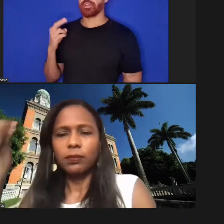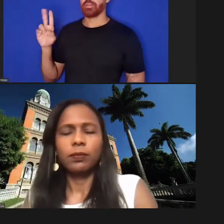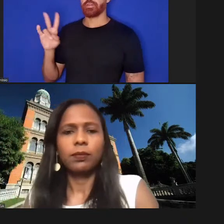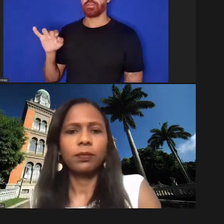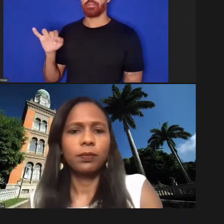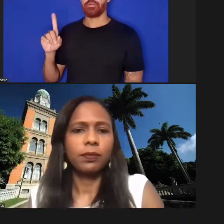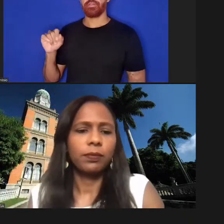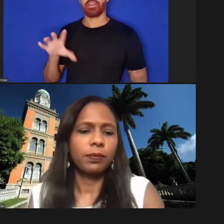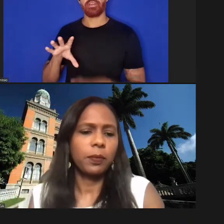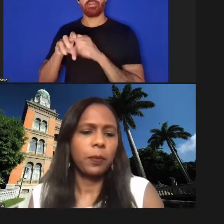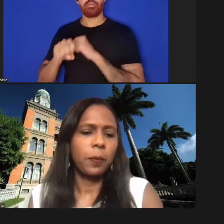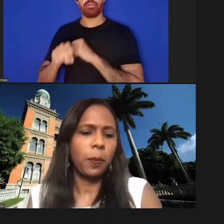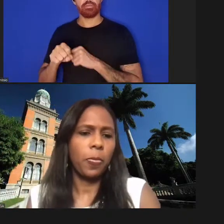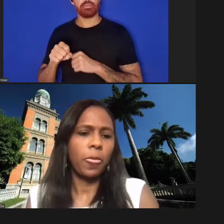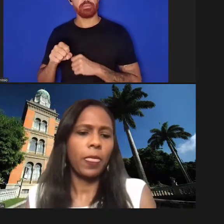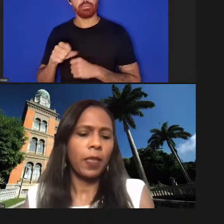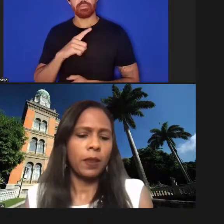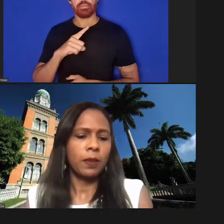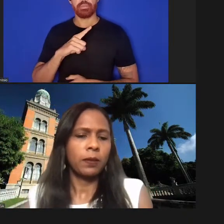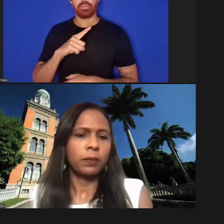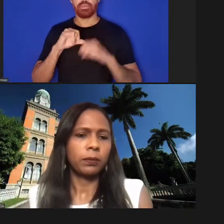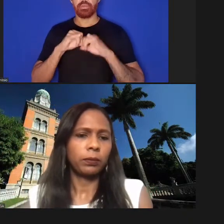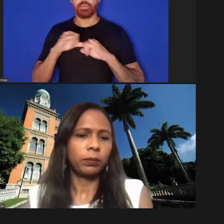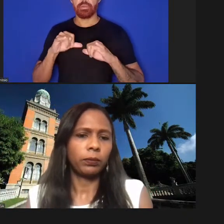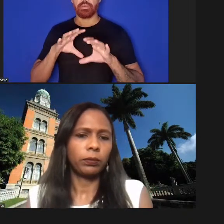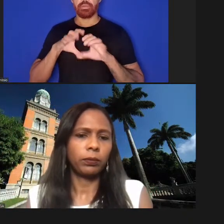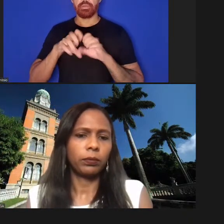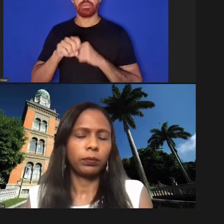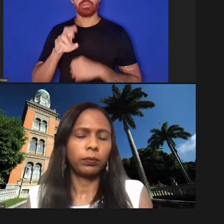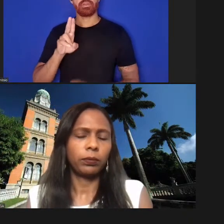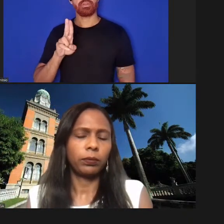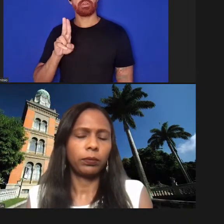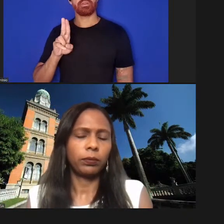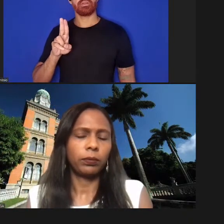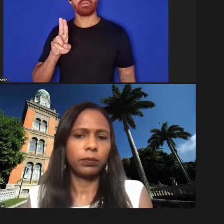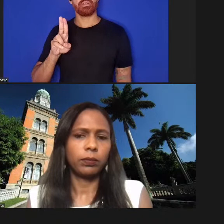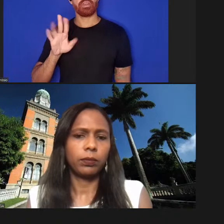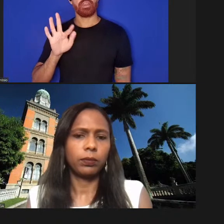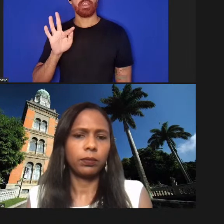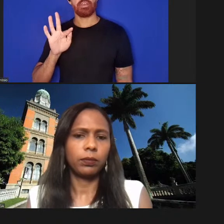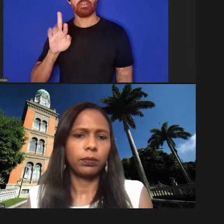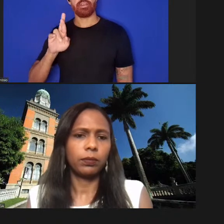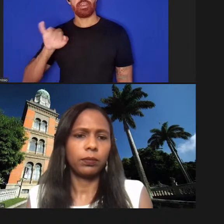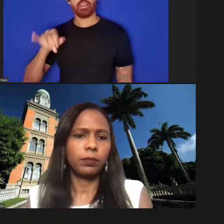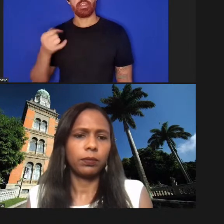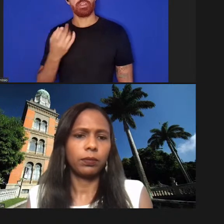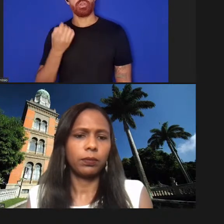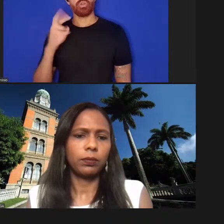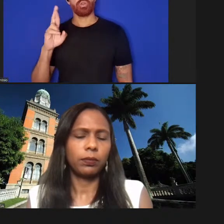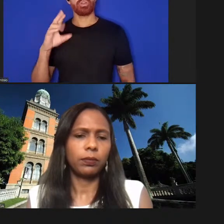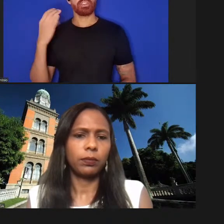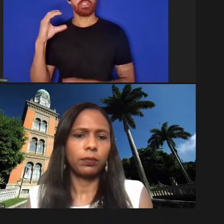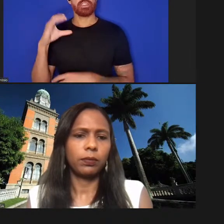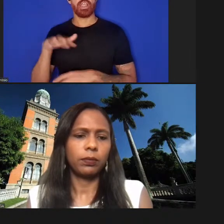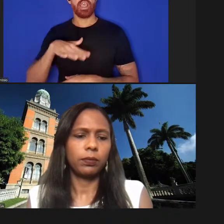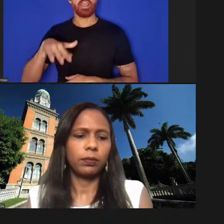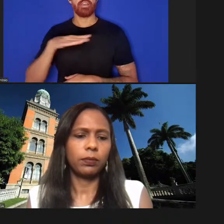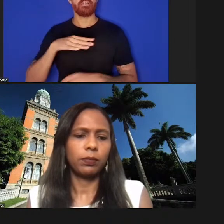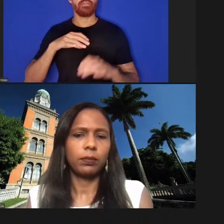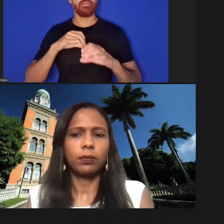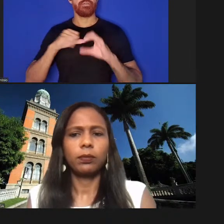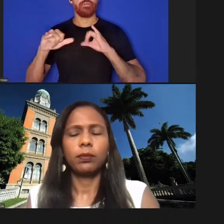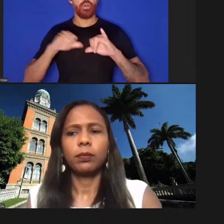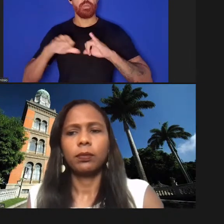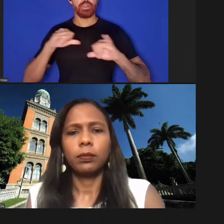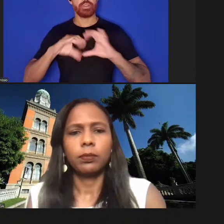economia pela Universidade Federal do Estado do Rio de Janeiro e doutora em ciências na área de informação e comunicação e saúde nos